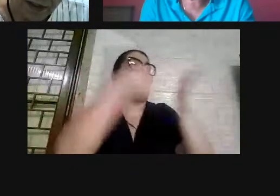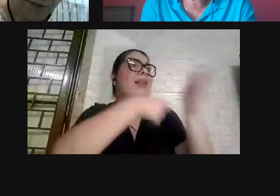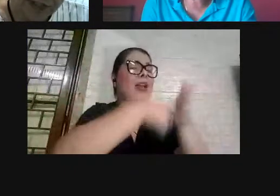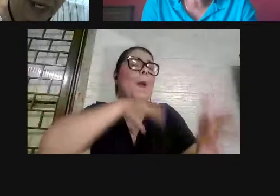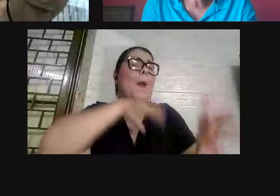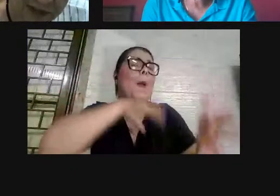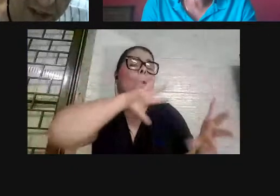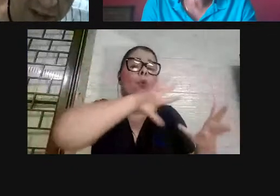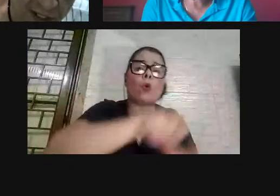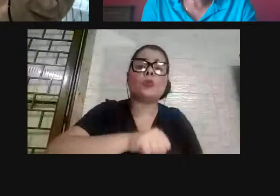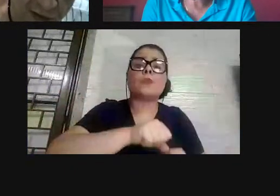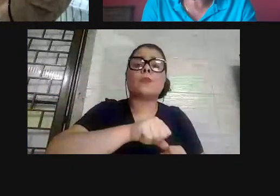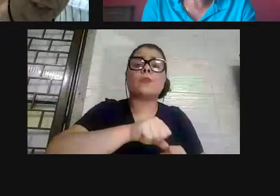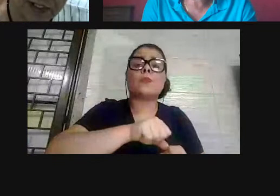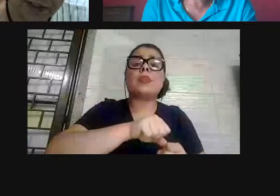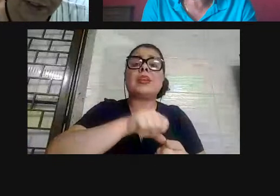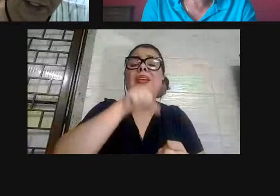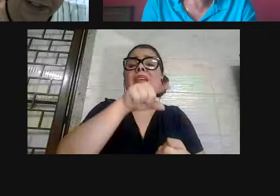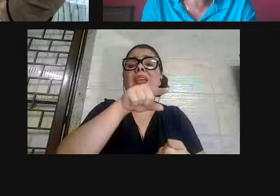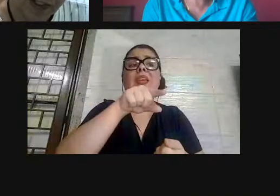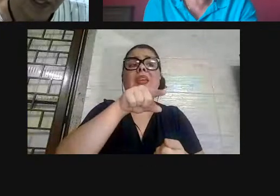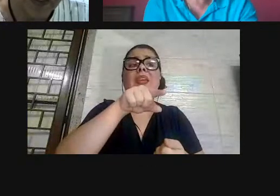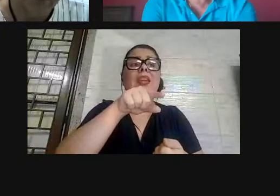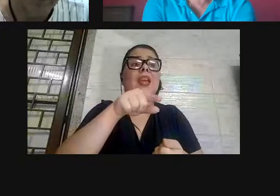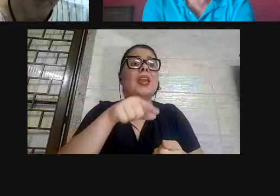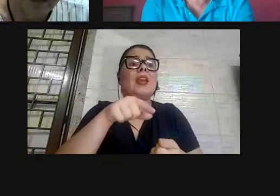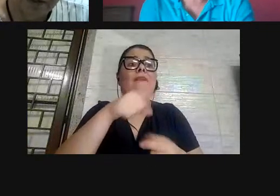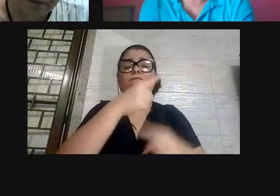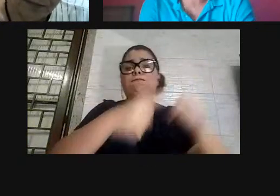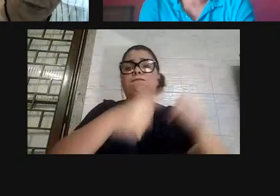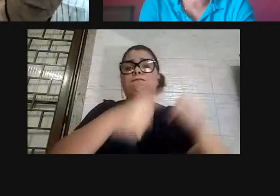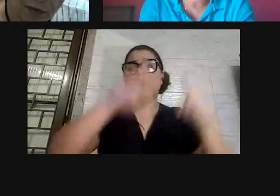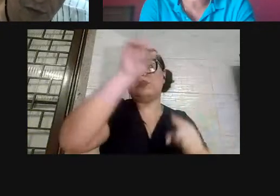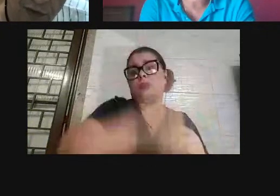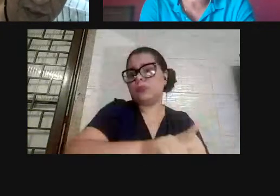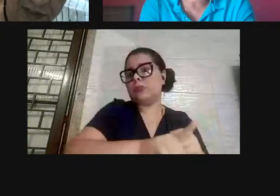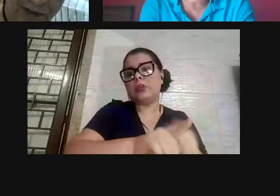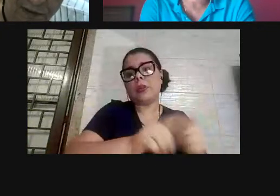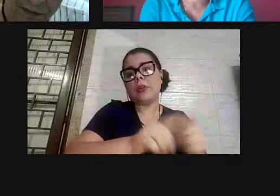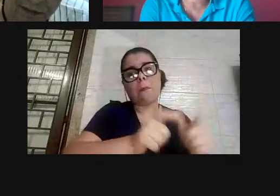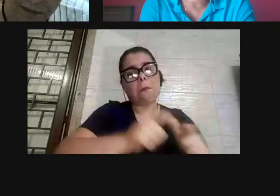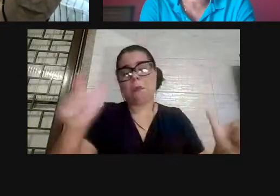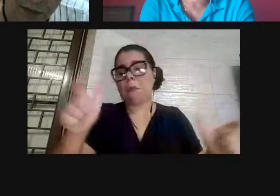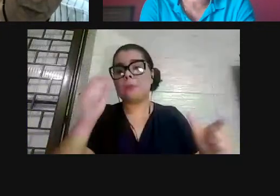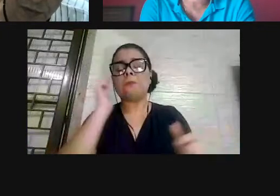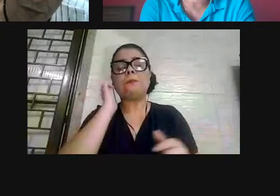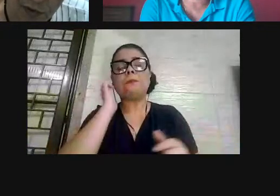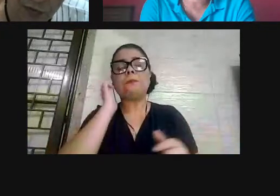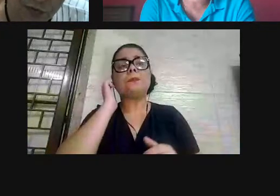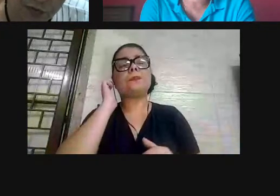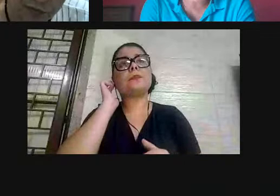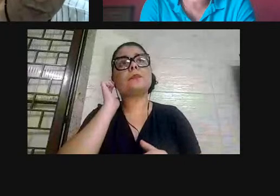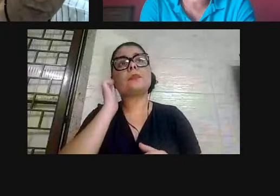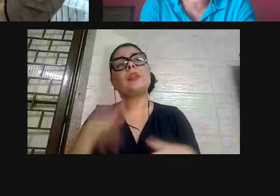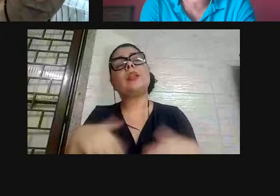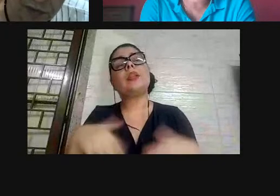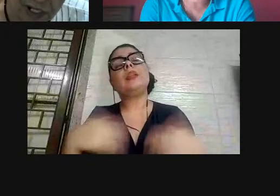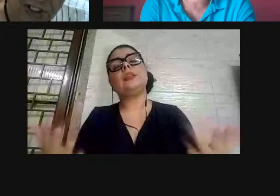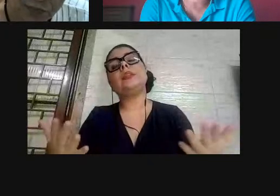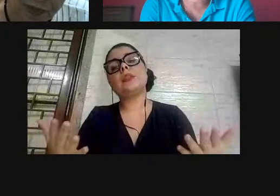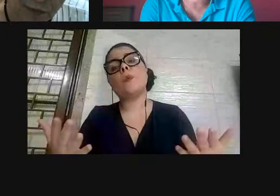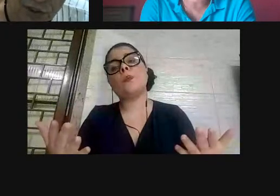e têm um déficit de direito muito grande que tem que ser superado. Então, assim, grosso modo,